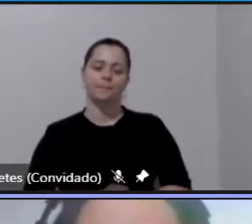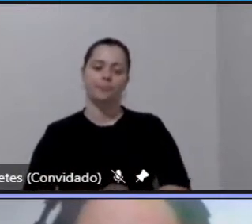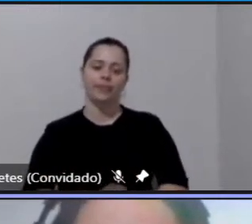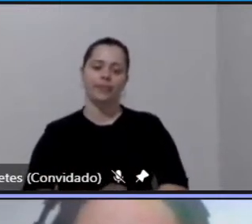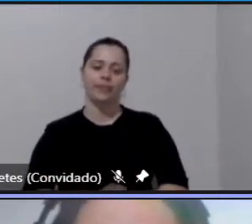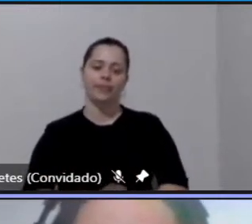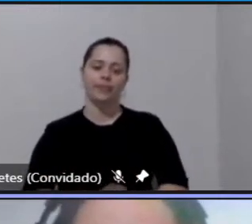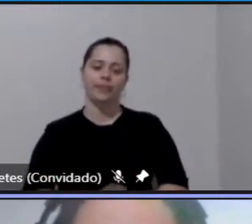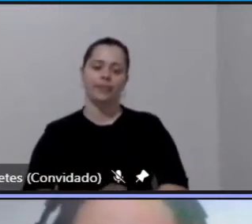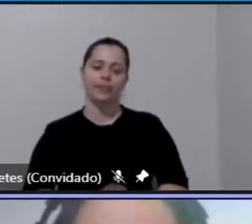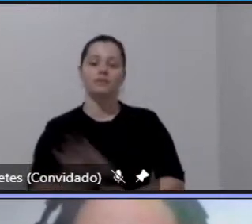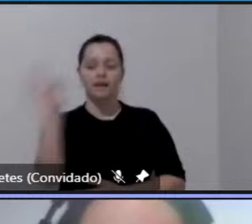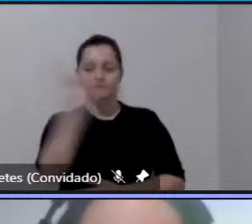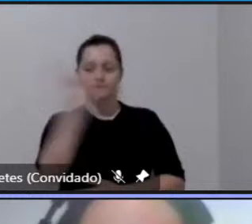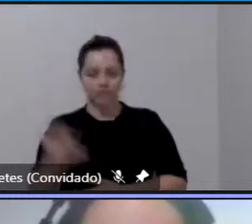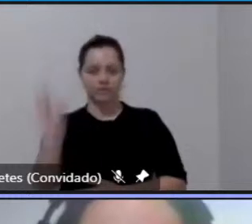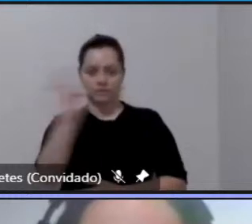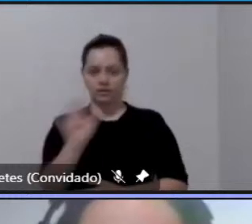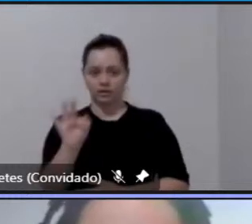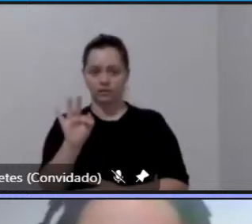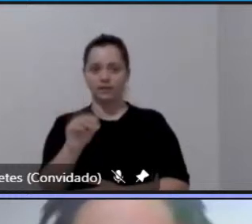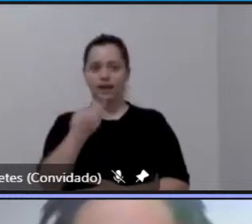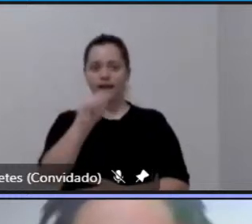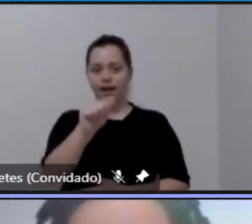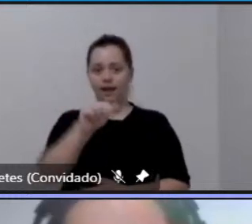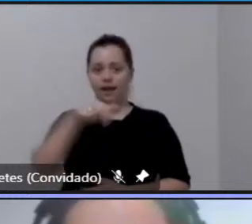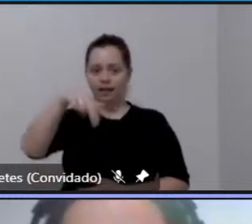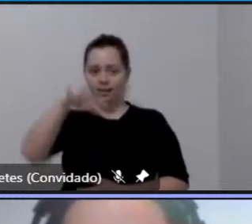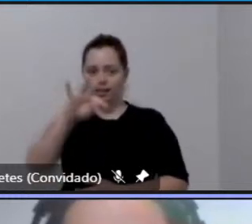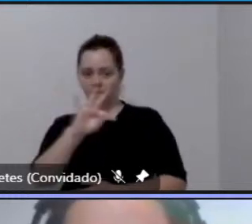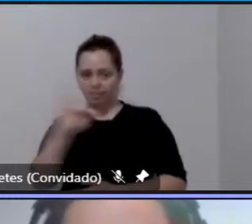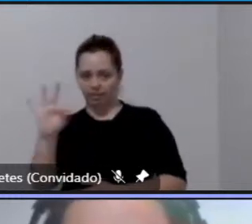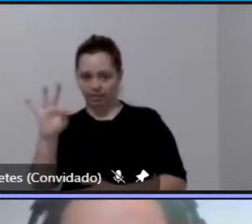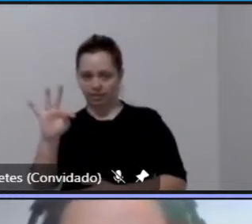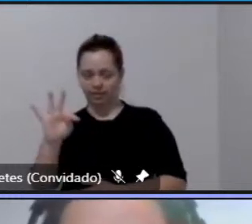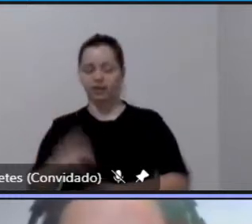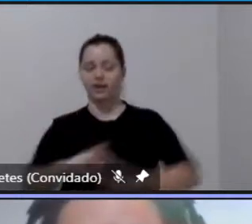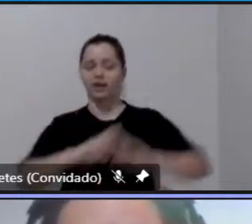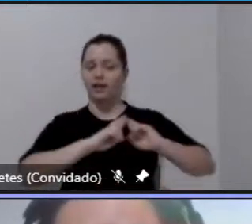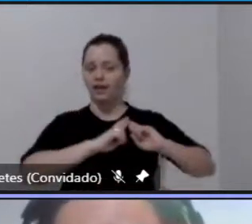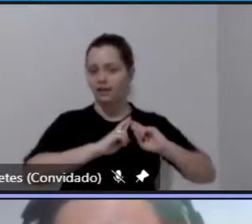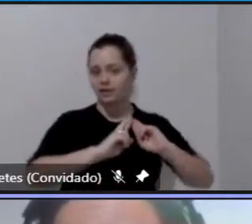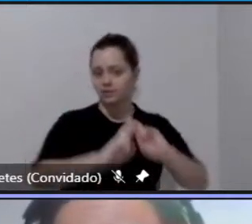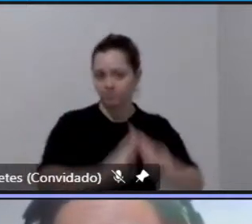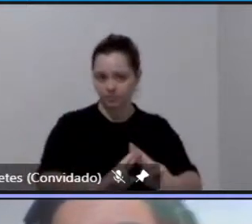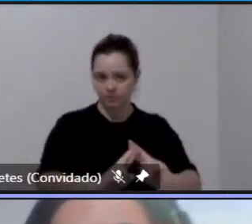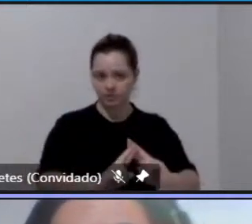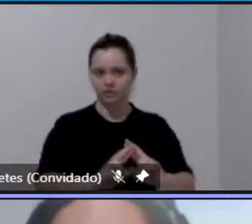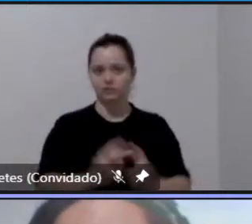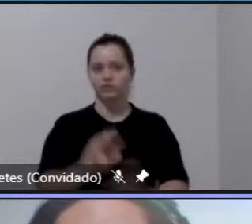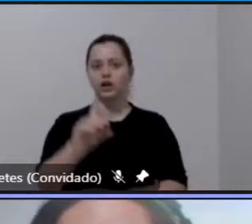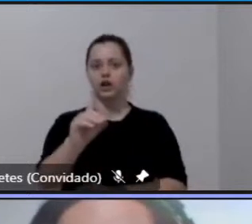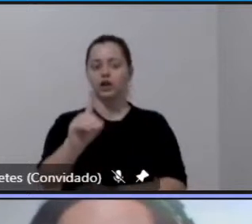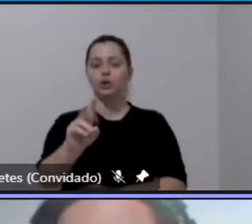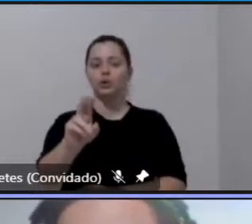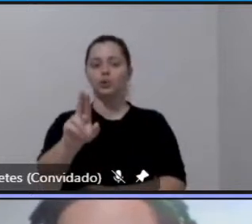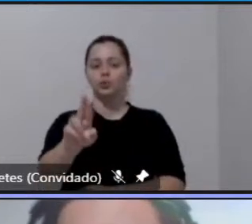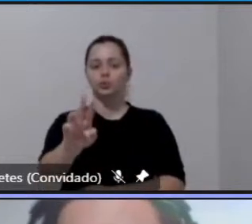esfera federal a a NTT é a responsável né pela Dutra que é o nosso